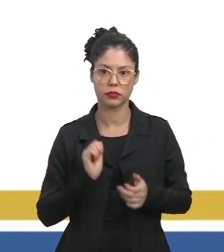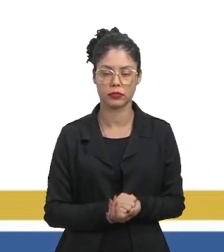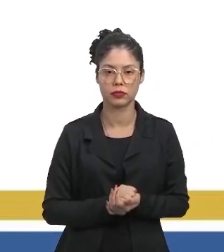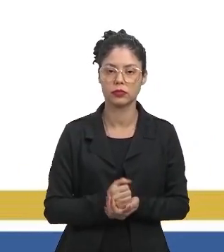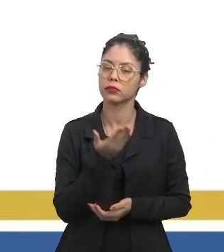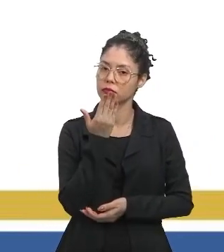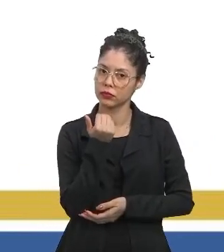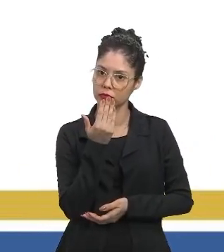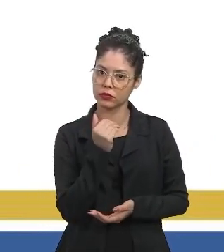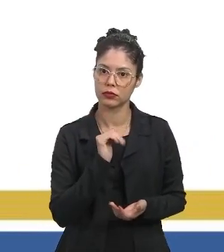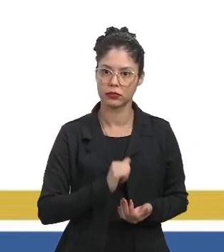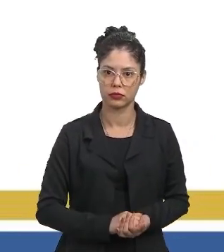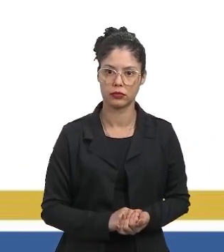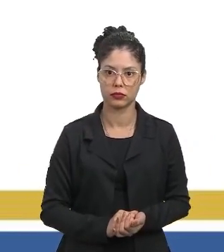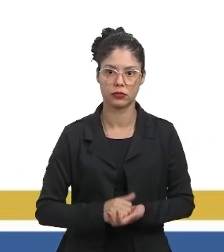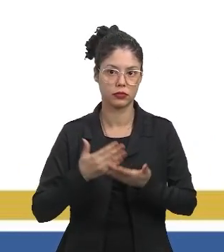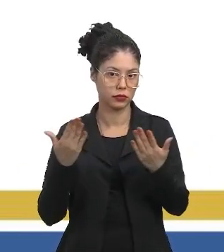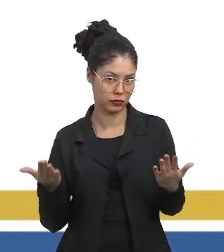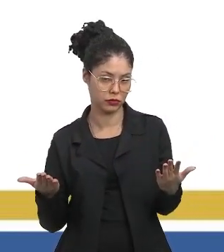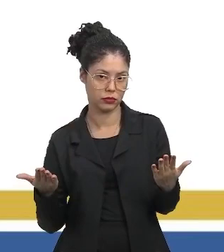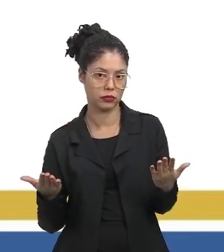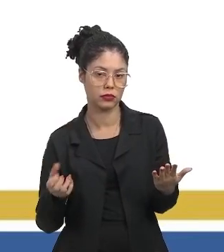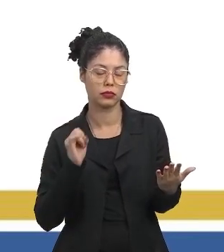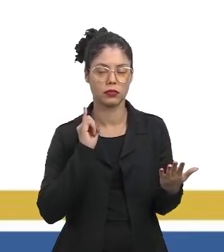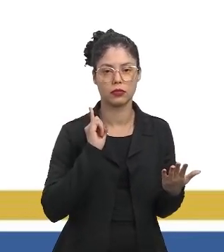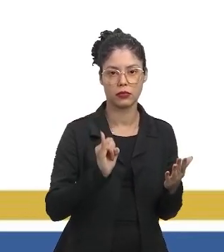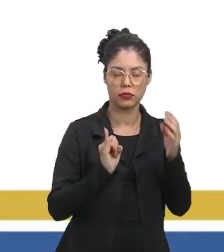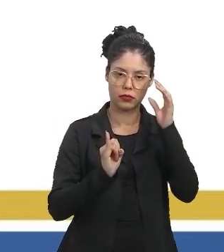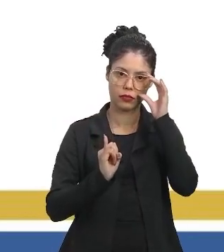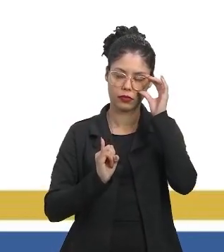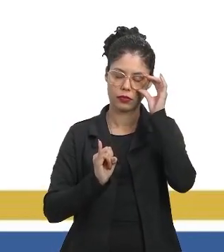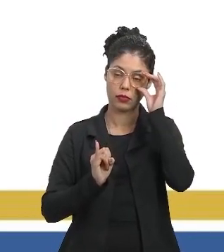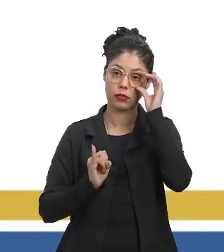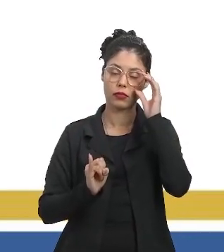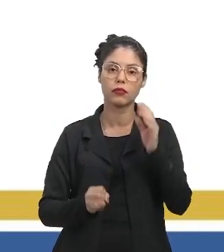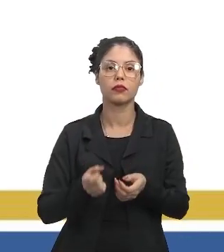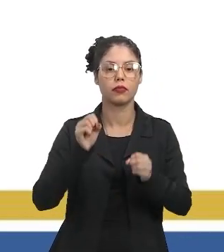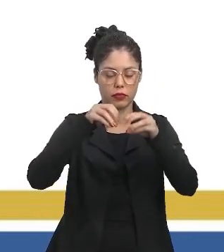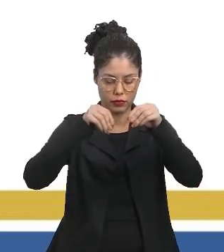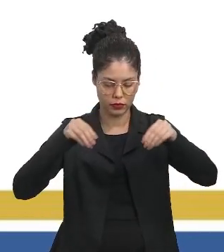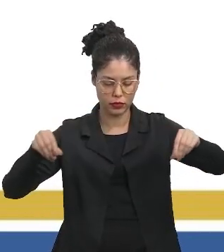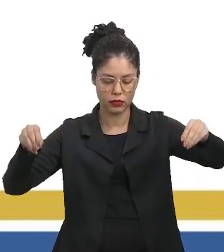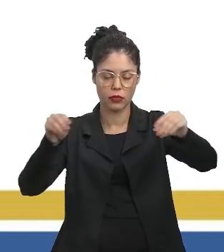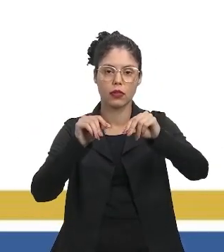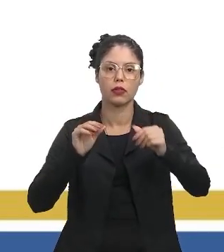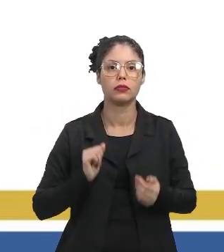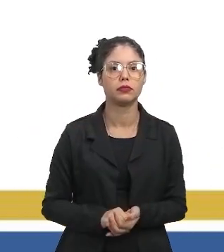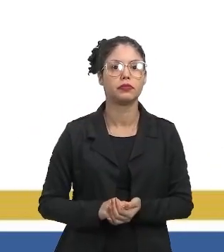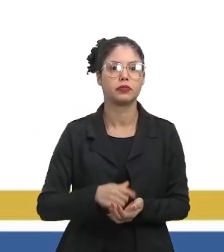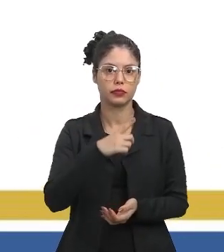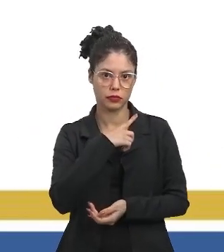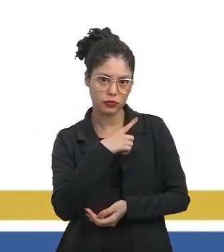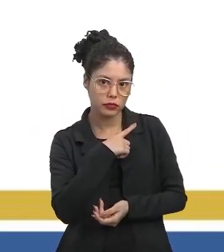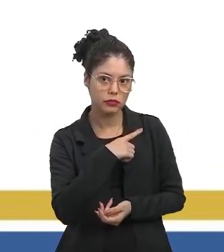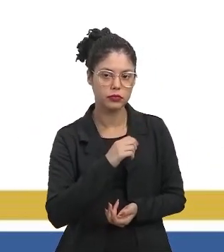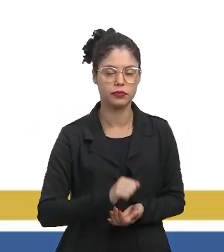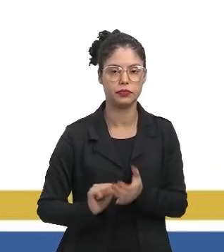a oferta de alimento? Peraí. Se as sementes, elas germinarem.